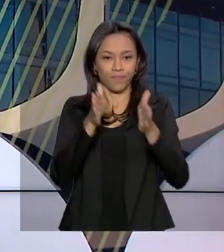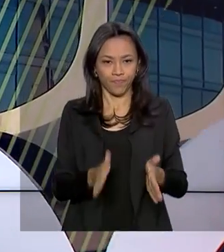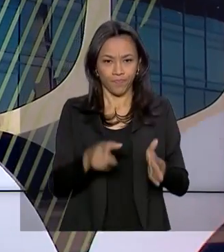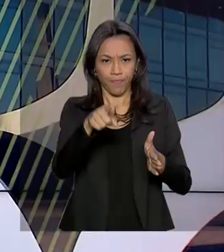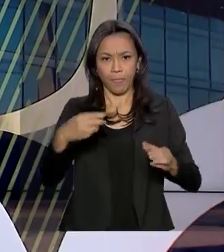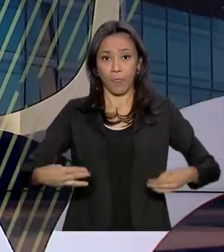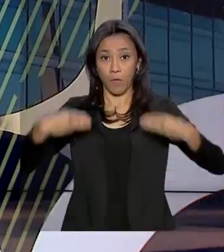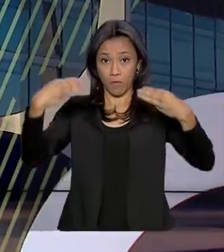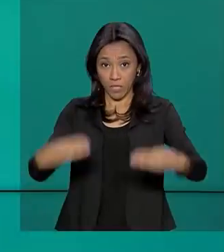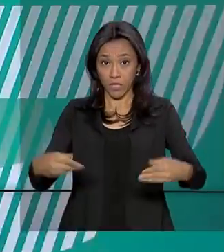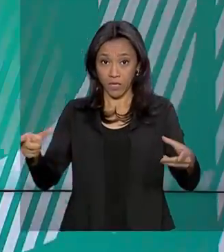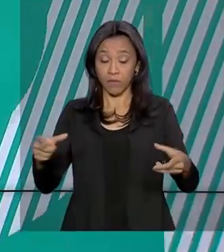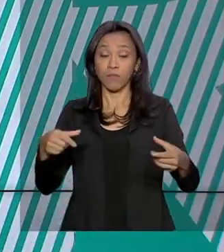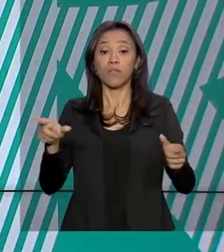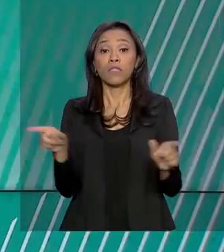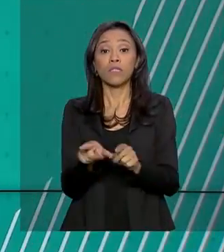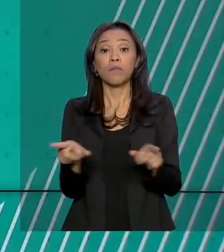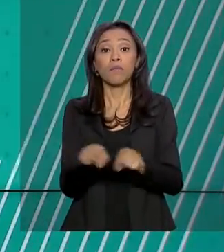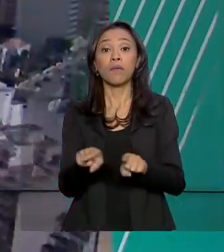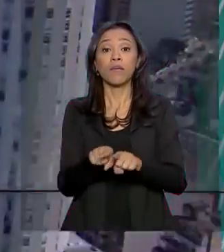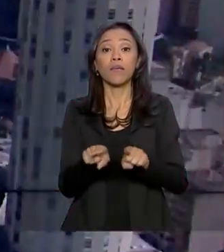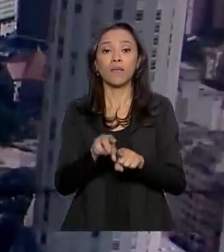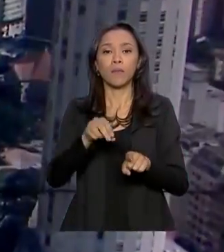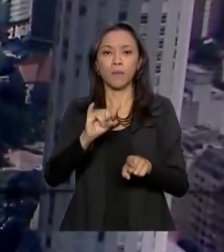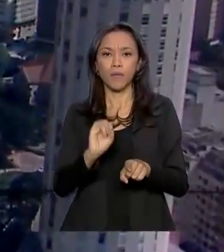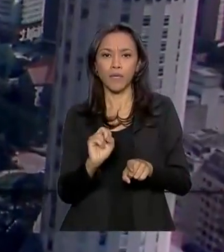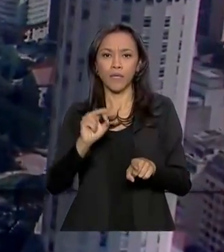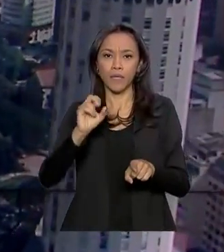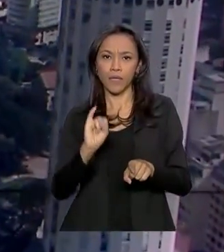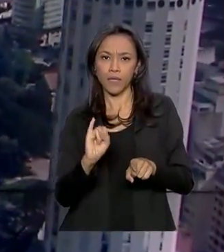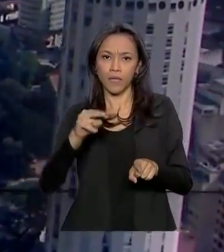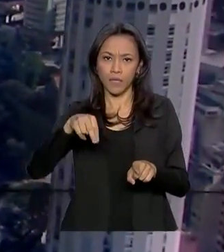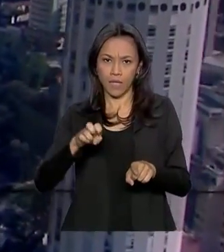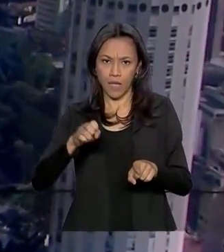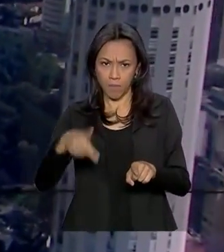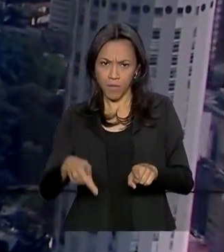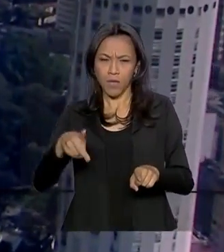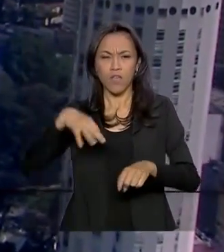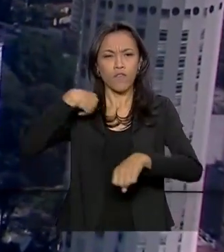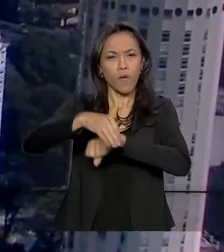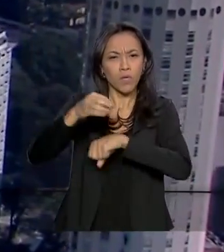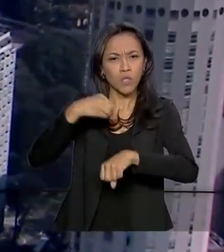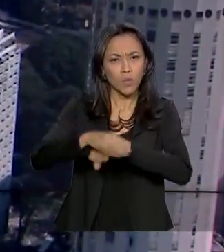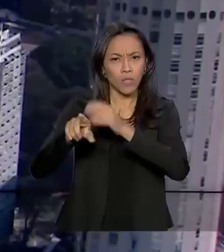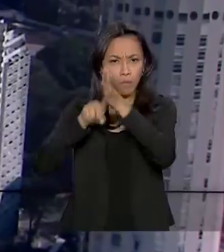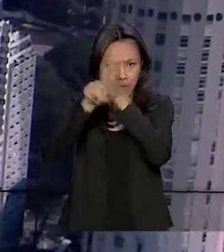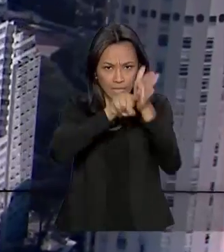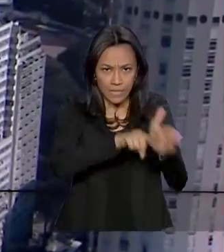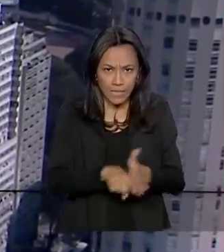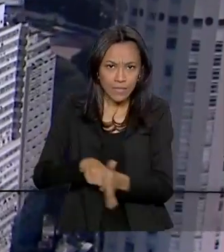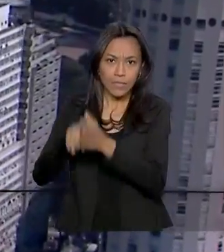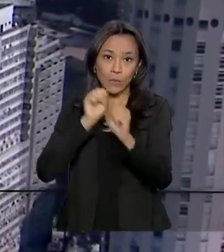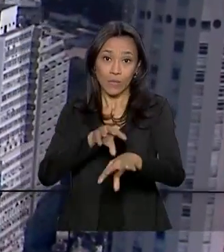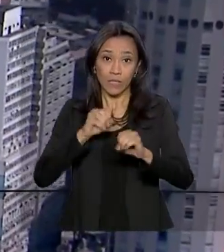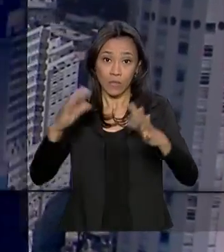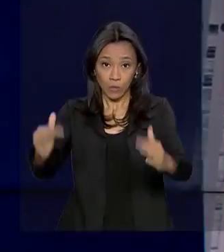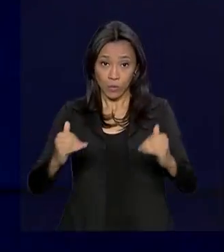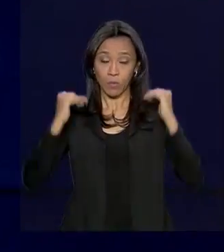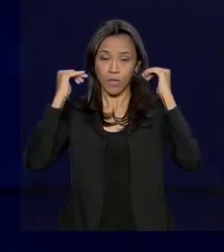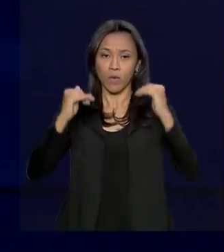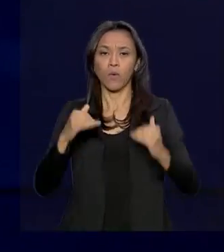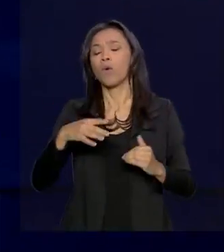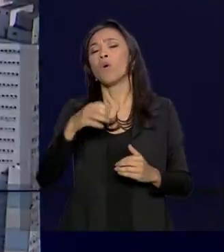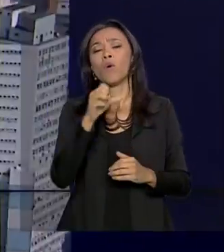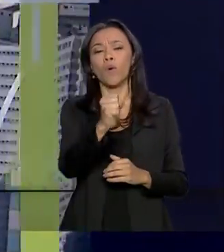Educação e o INEP apresentaram agora há pouco os dados do Censo da Educação Superior. O levantamento mostrou que mais de 8 milhões de